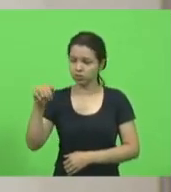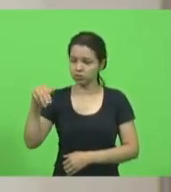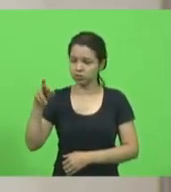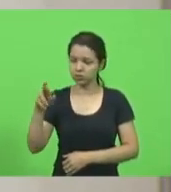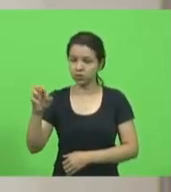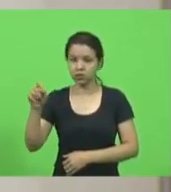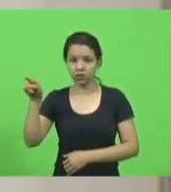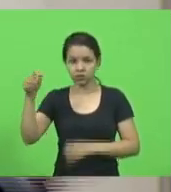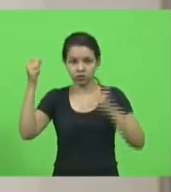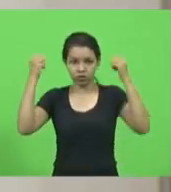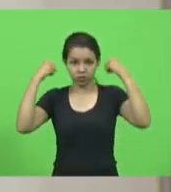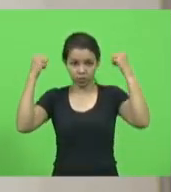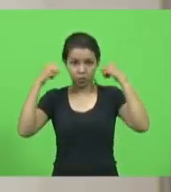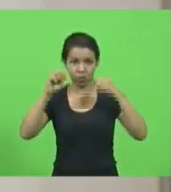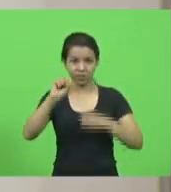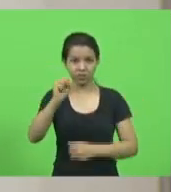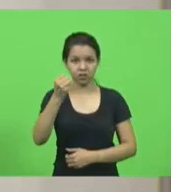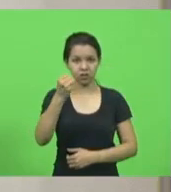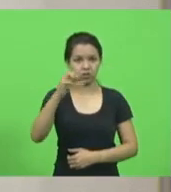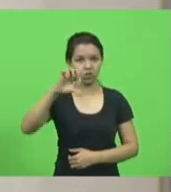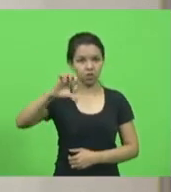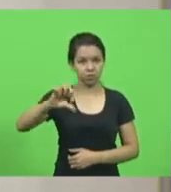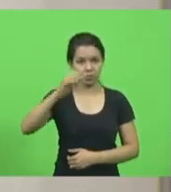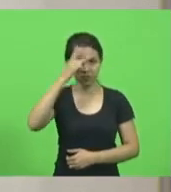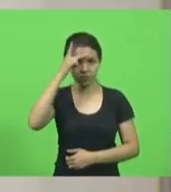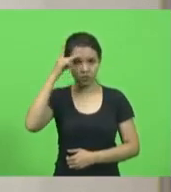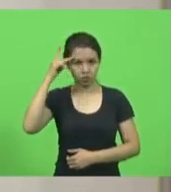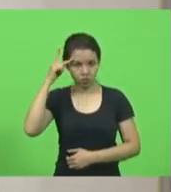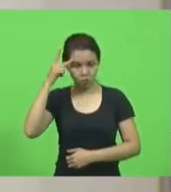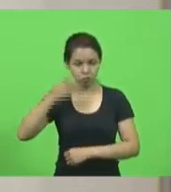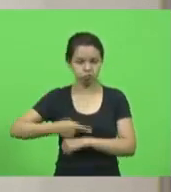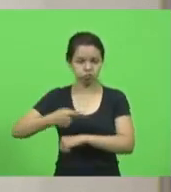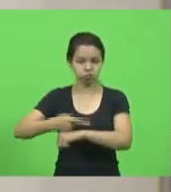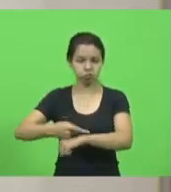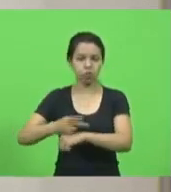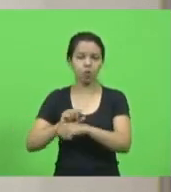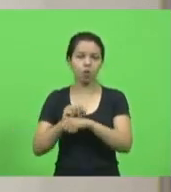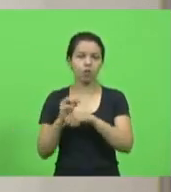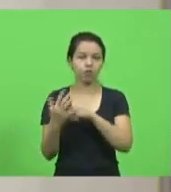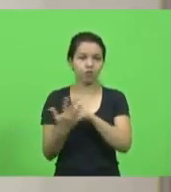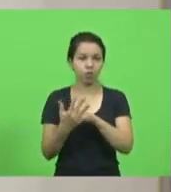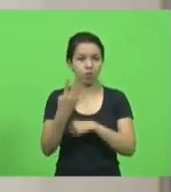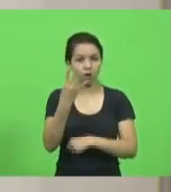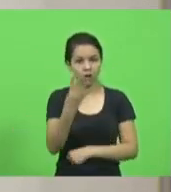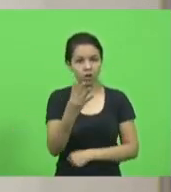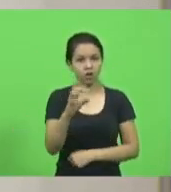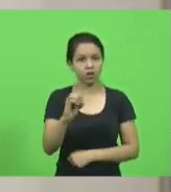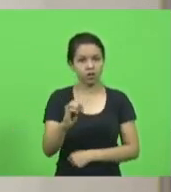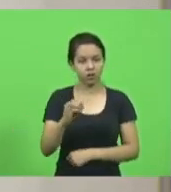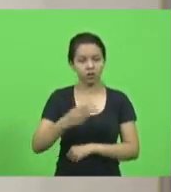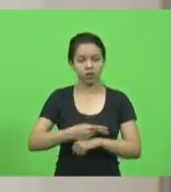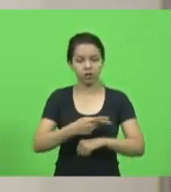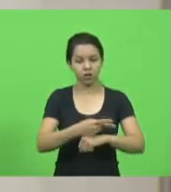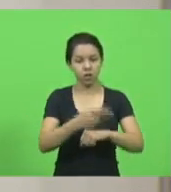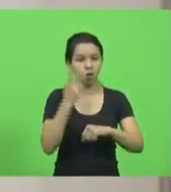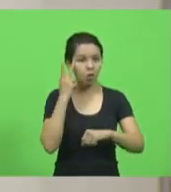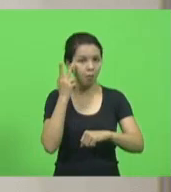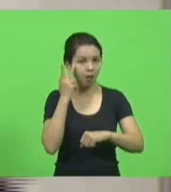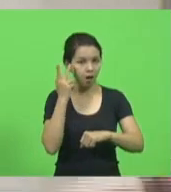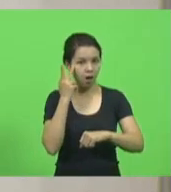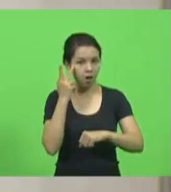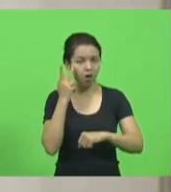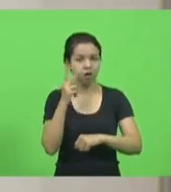pessoas ontem no setor de Covid, 40 em leitos formais e 25 nas